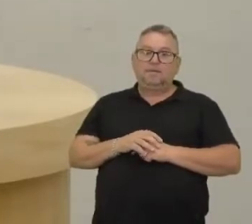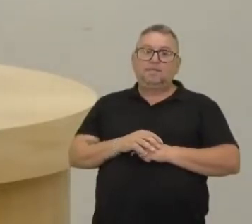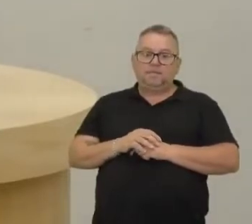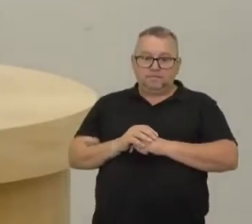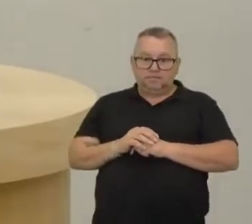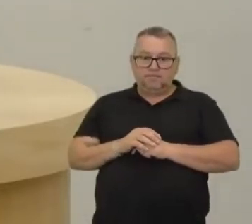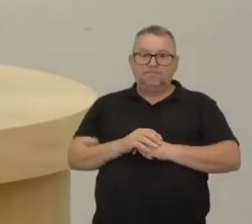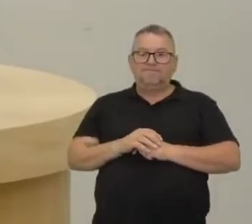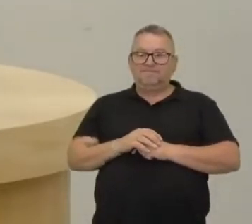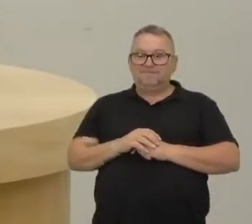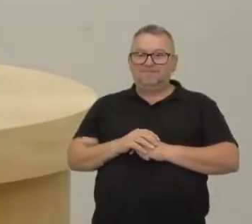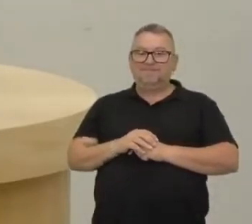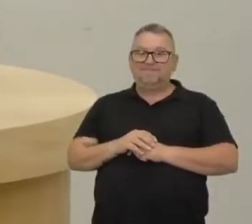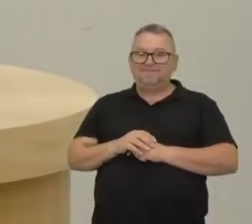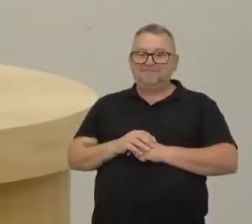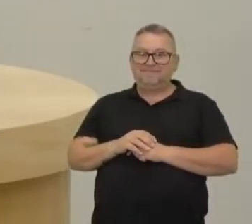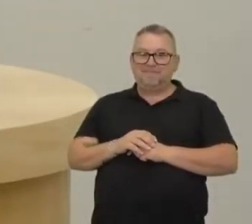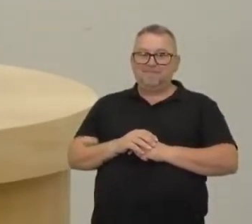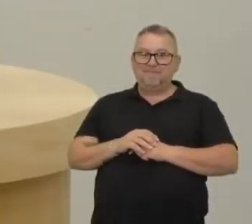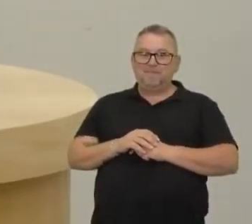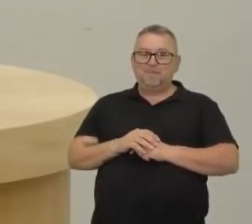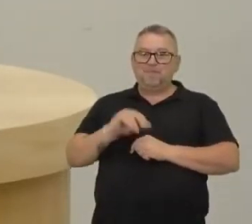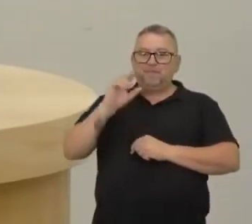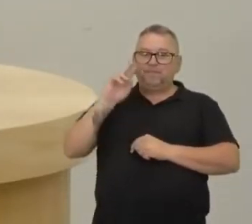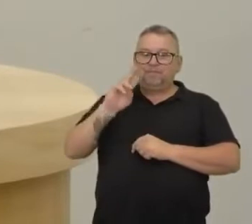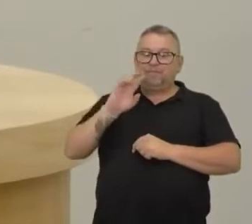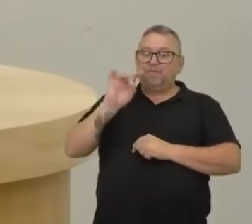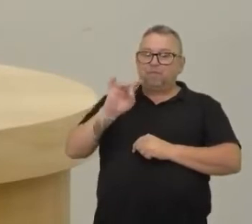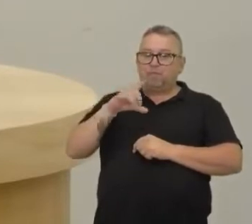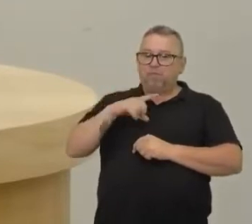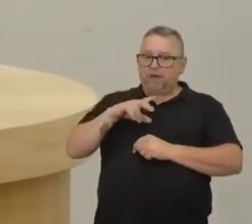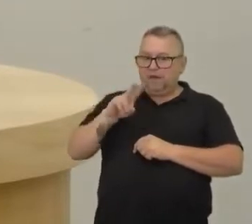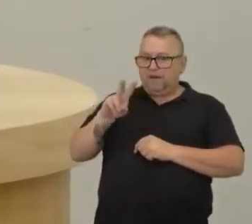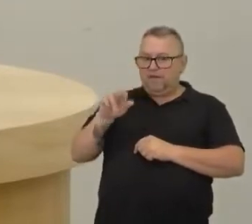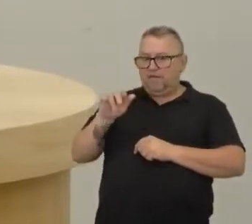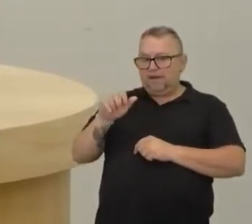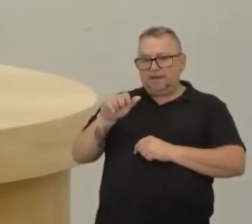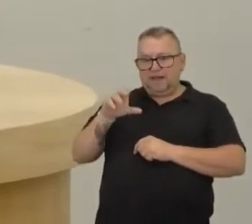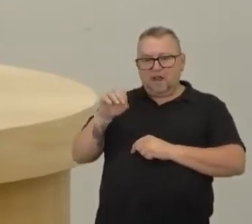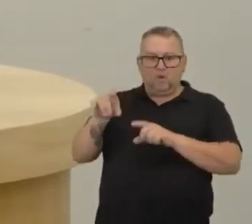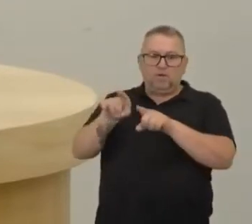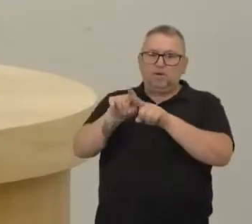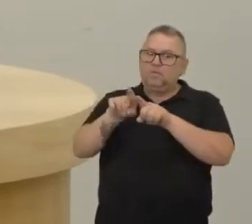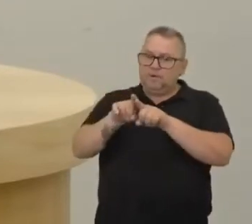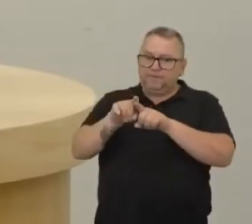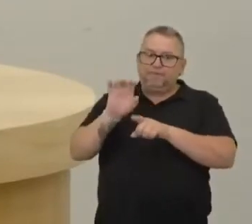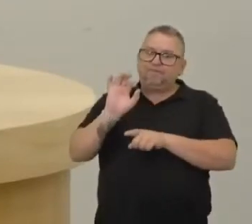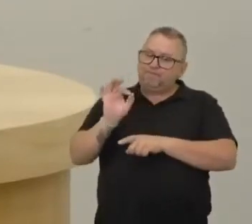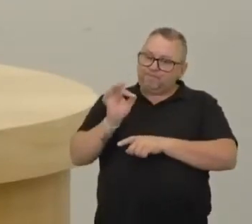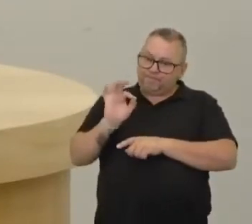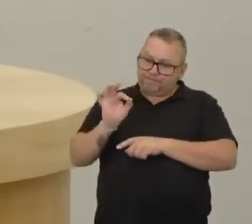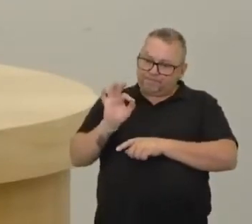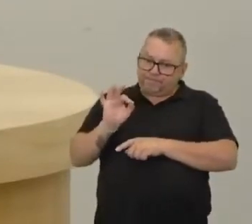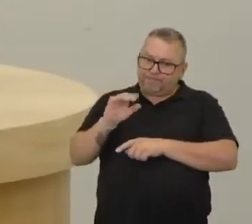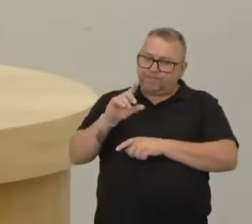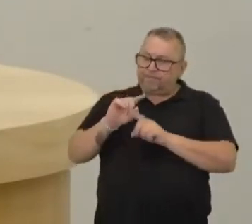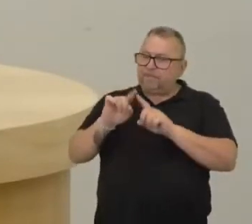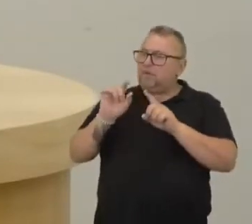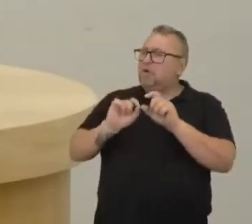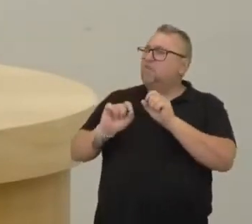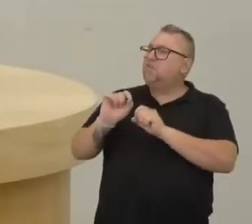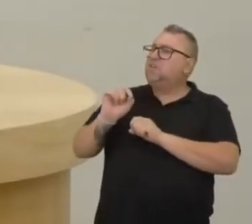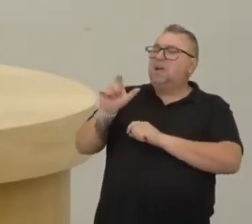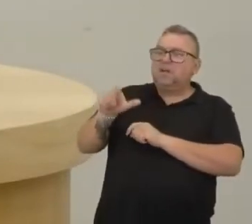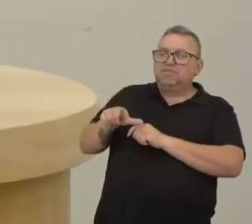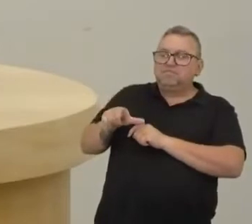Melhorou? Certo. Então, olha só, ele é um vassalo também, né? Ele também é um vassalo. Ele é vassalo de quem, sexto